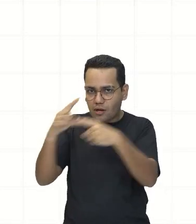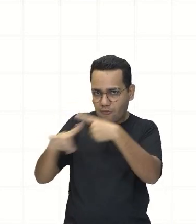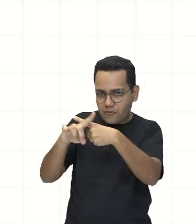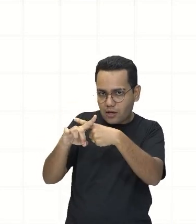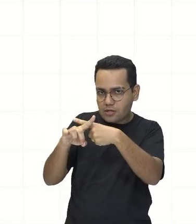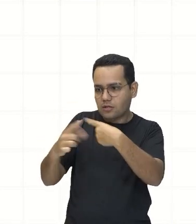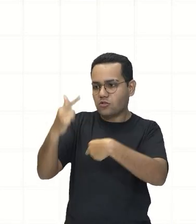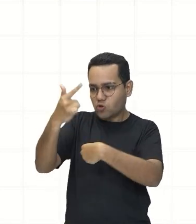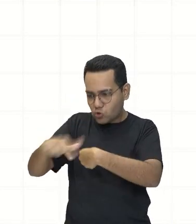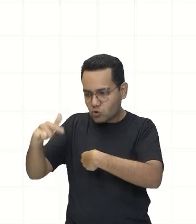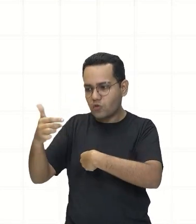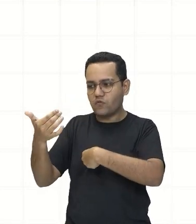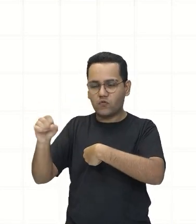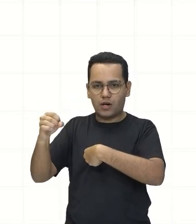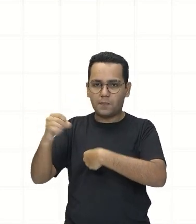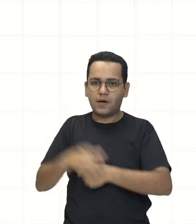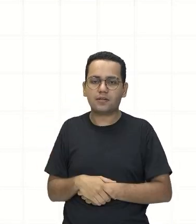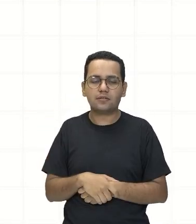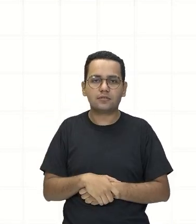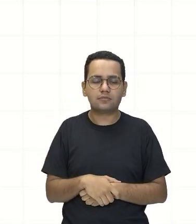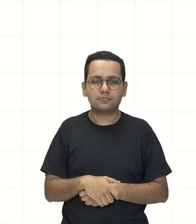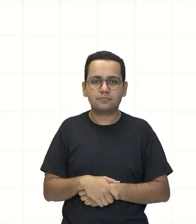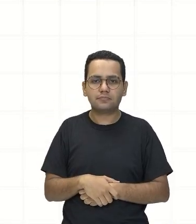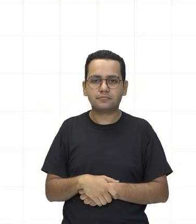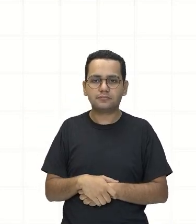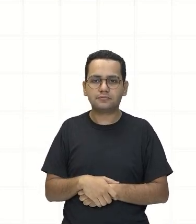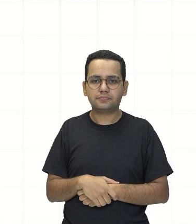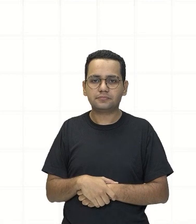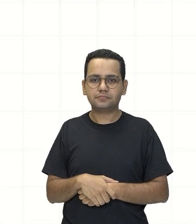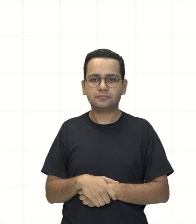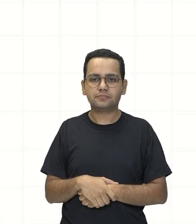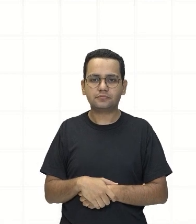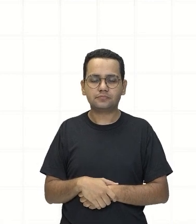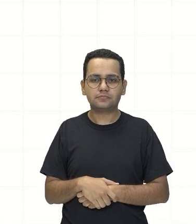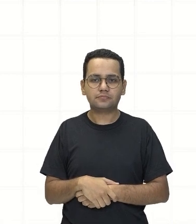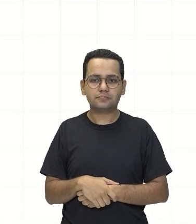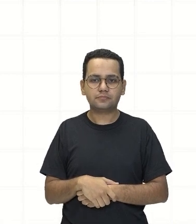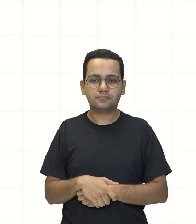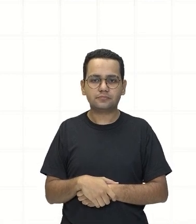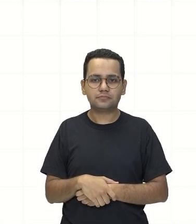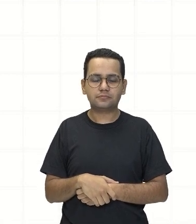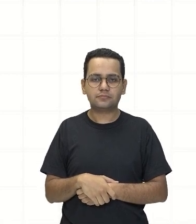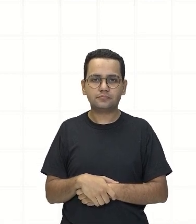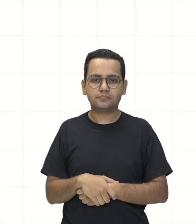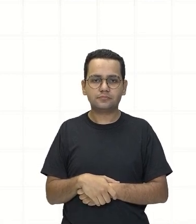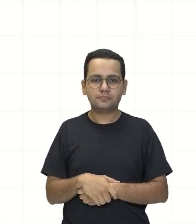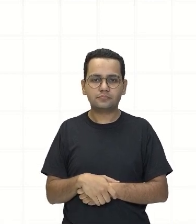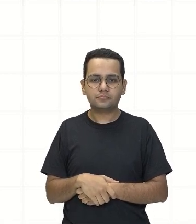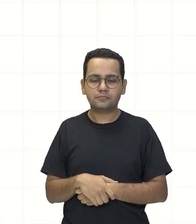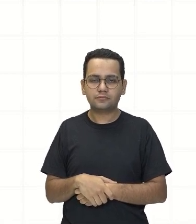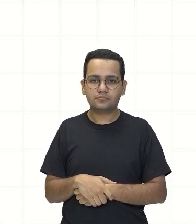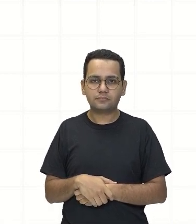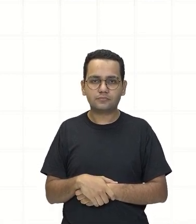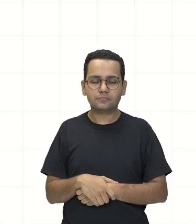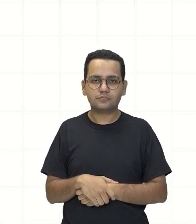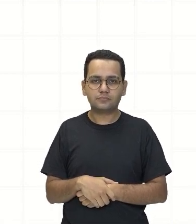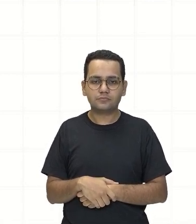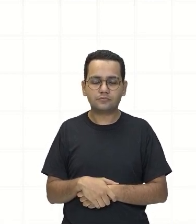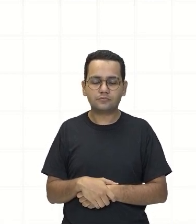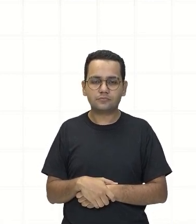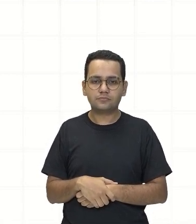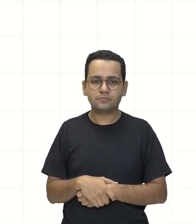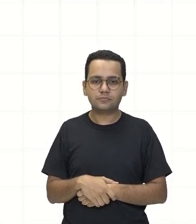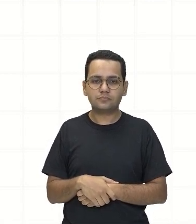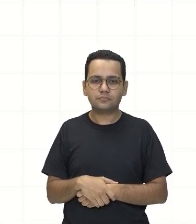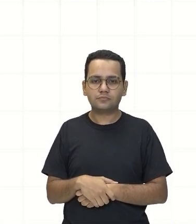Então, eu Vou exatamente fazer isso Uma outra forma Ora Multiplicando Então, olha O 4